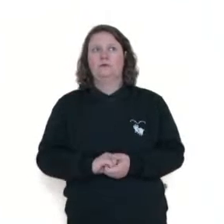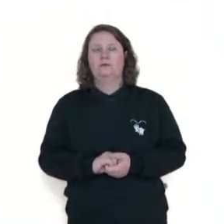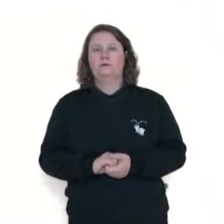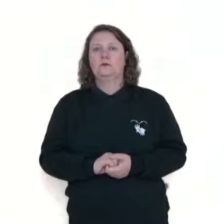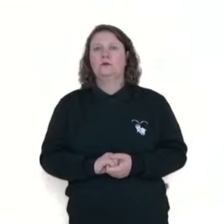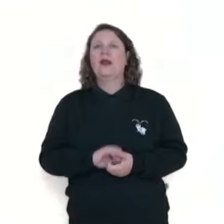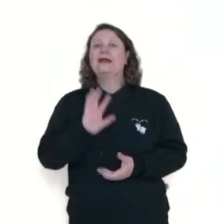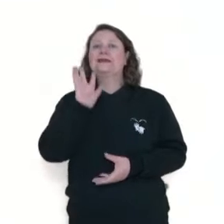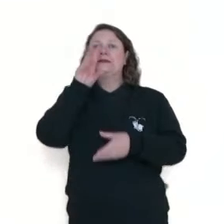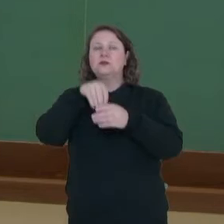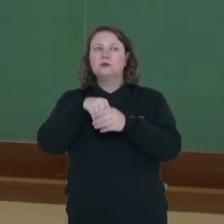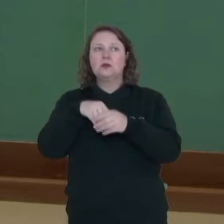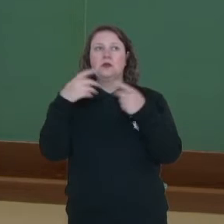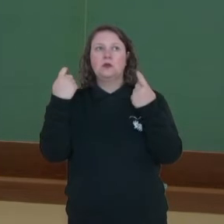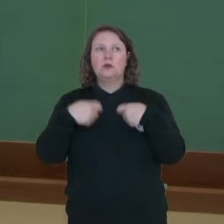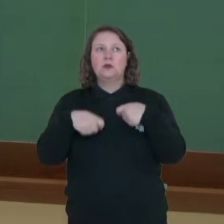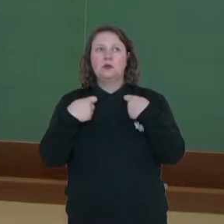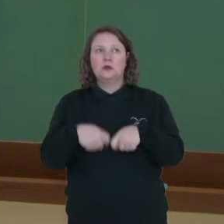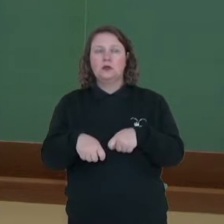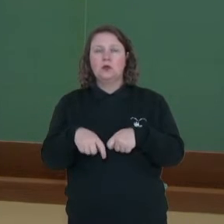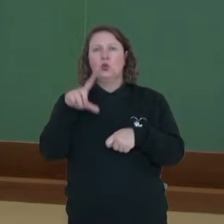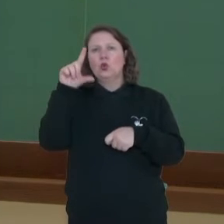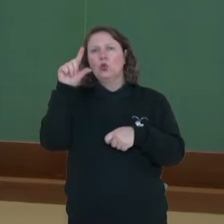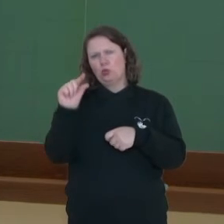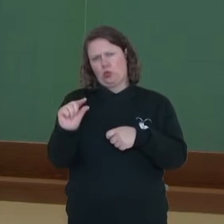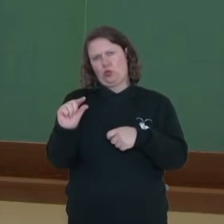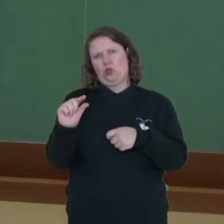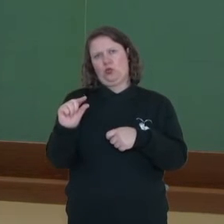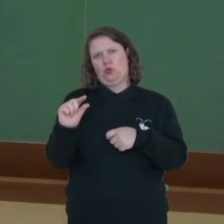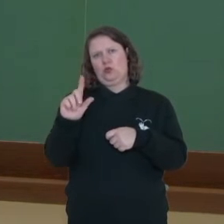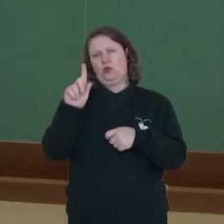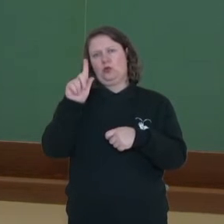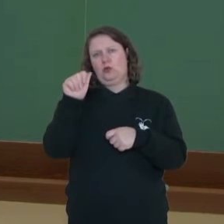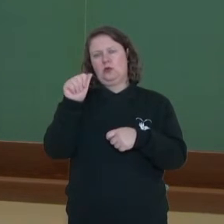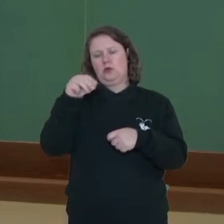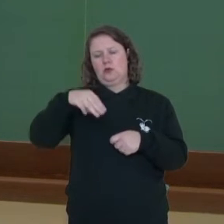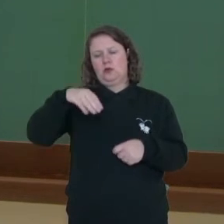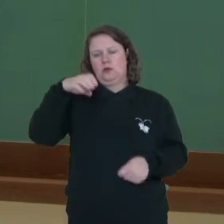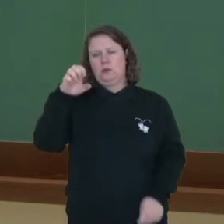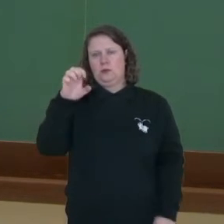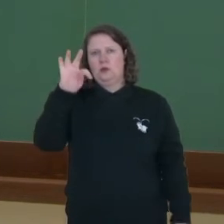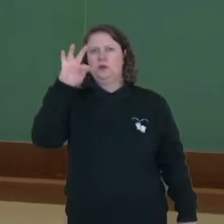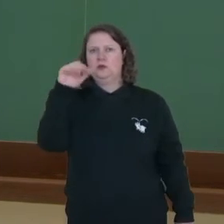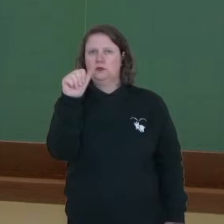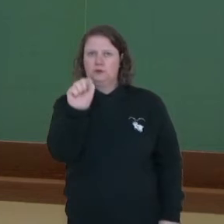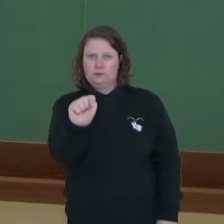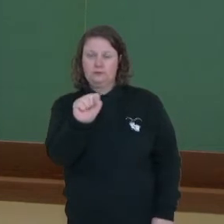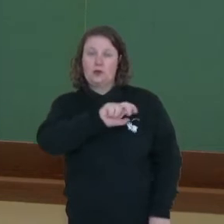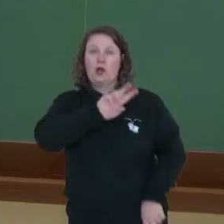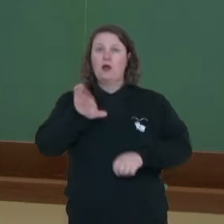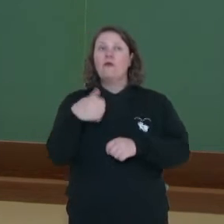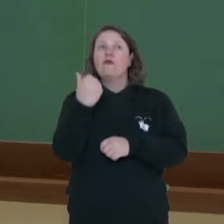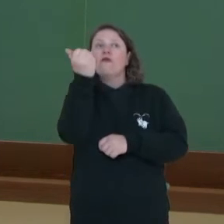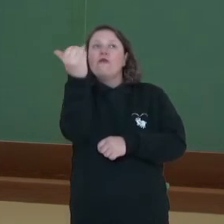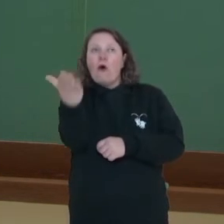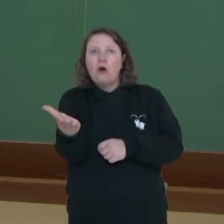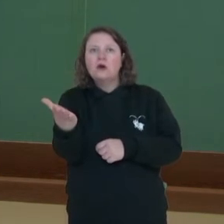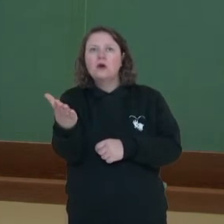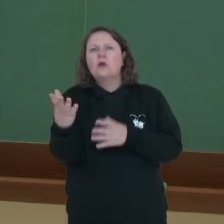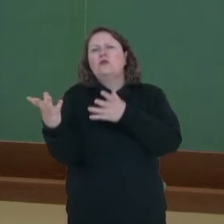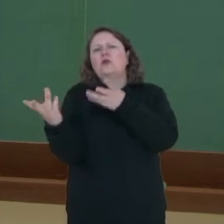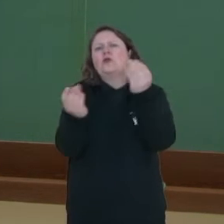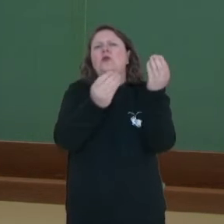interna, eu preciso de menos gametas. Então, eu tenho menor custo energético. Na fecundação externa, eu preciso de